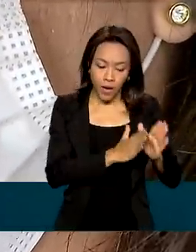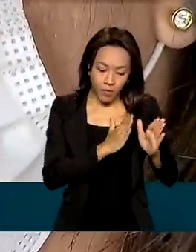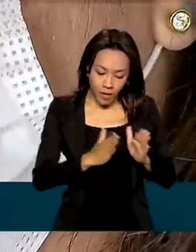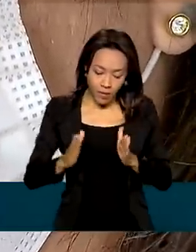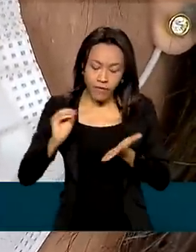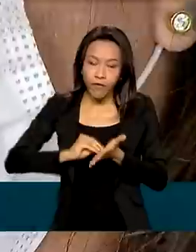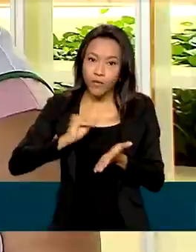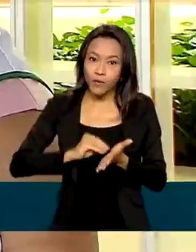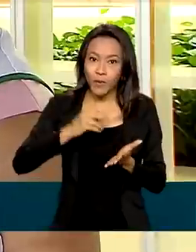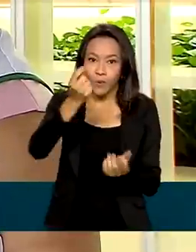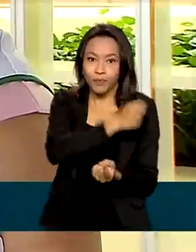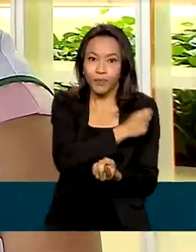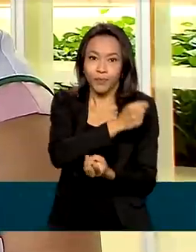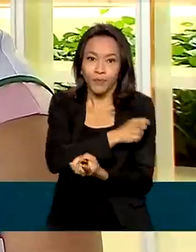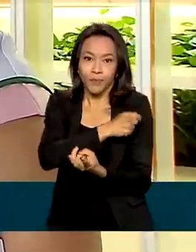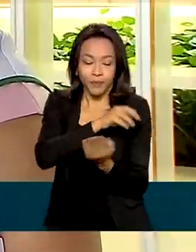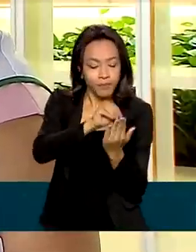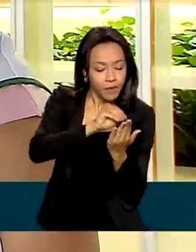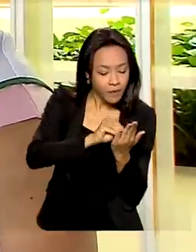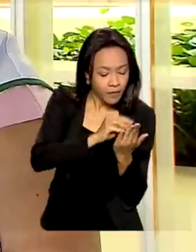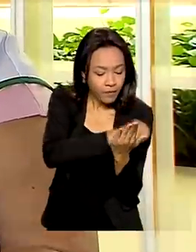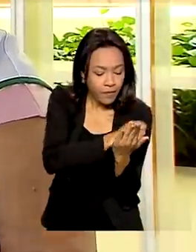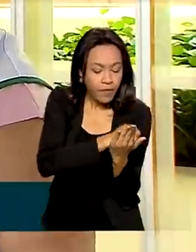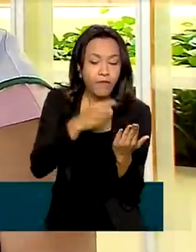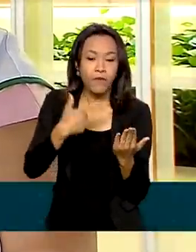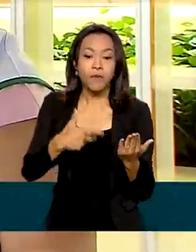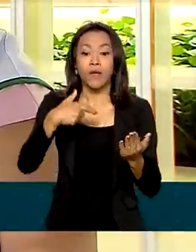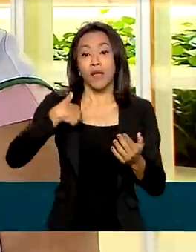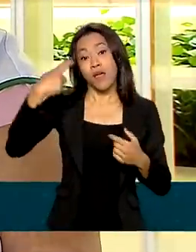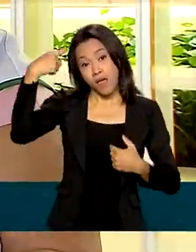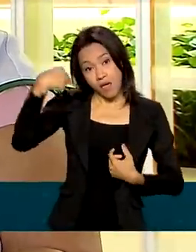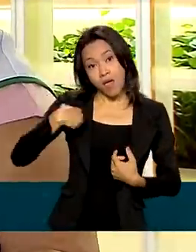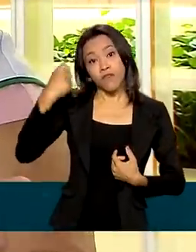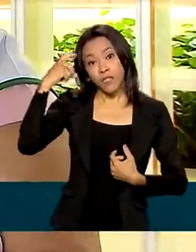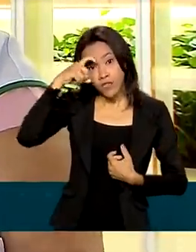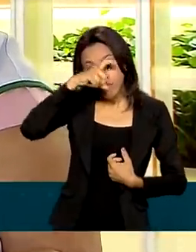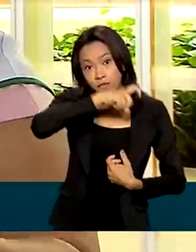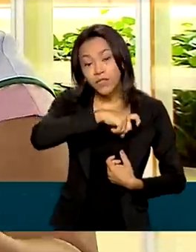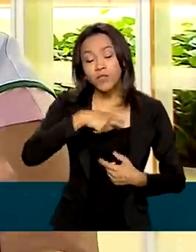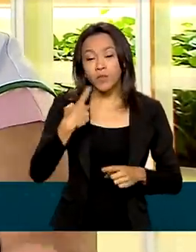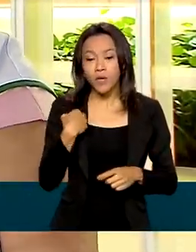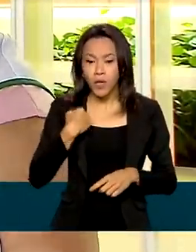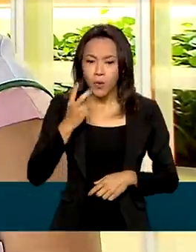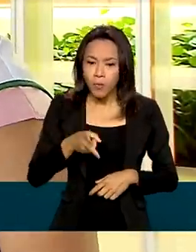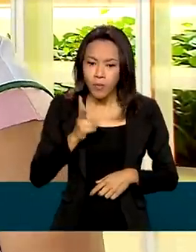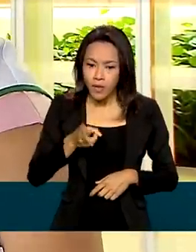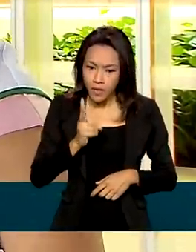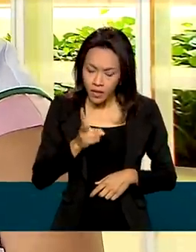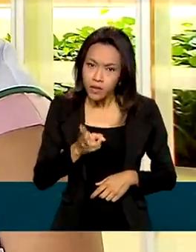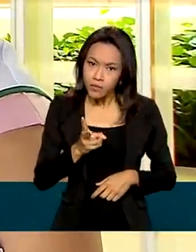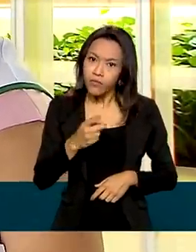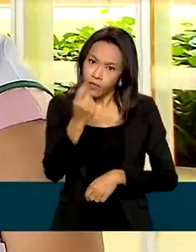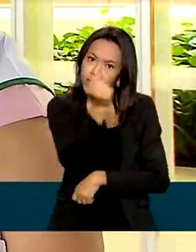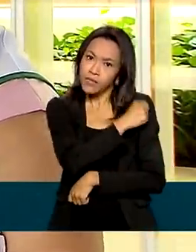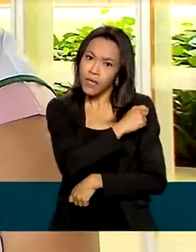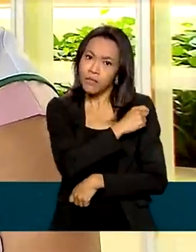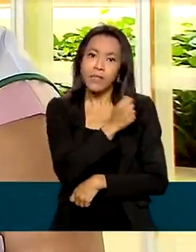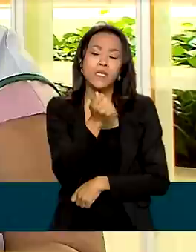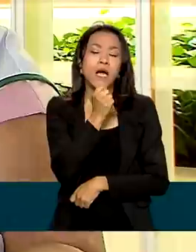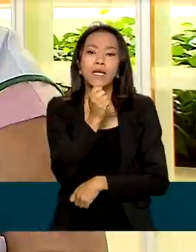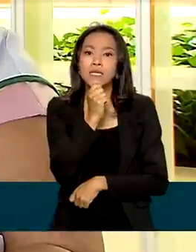incompleto. Até foi difícil de diagnosticar, porque como eu tinha sido vacinada, vacinada mesmo, que não tivesse tomado a terceira dose,